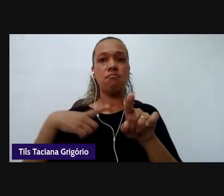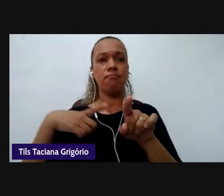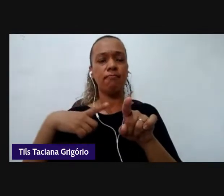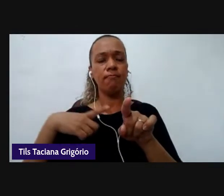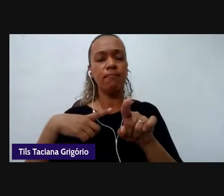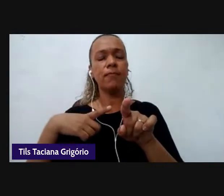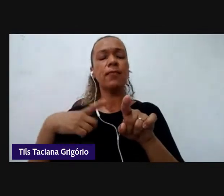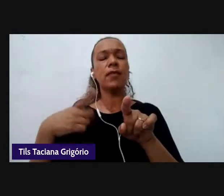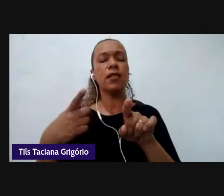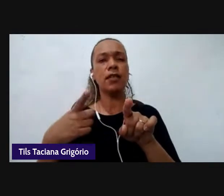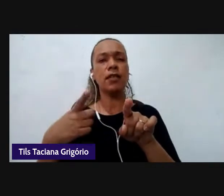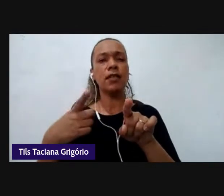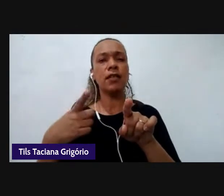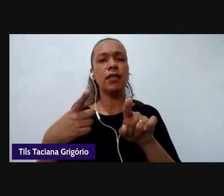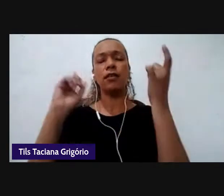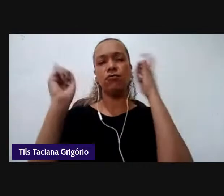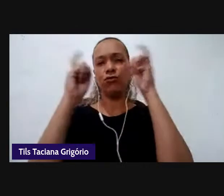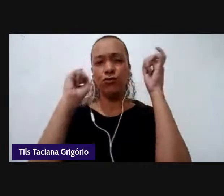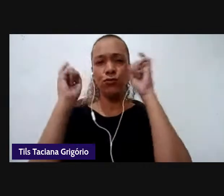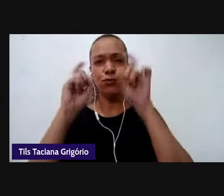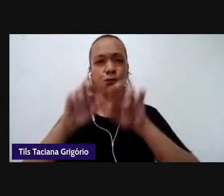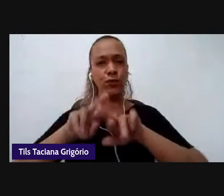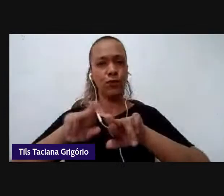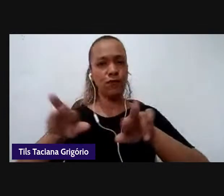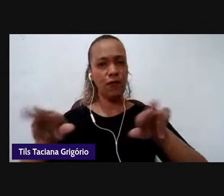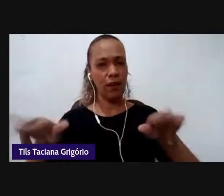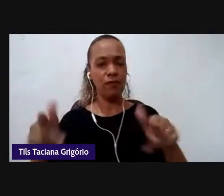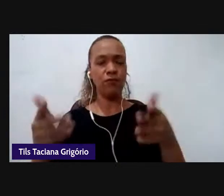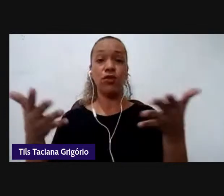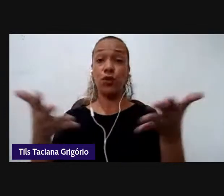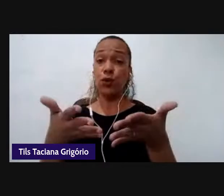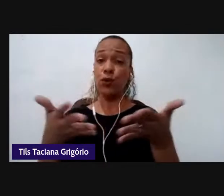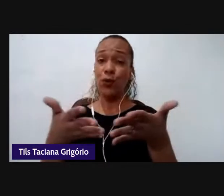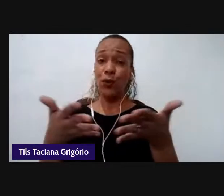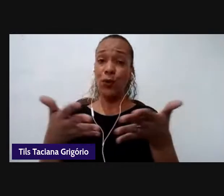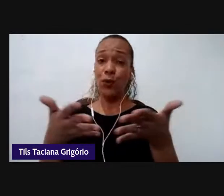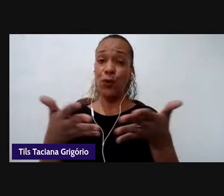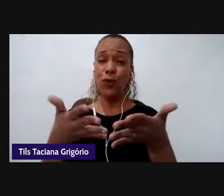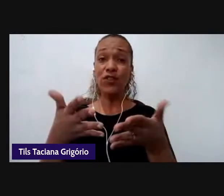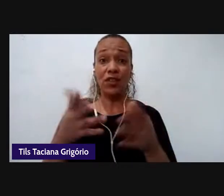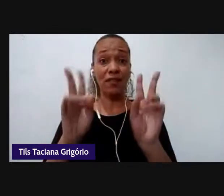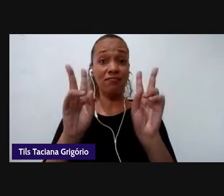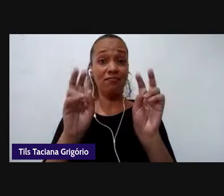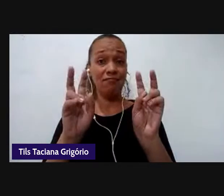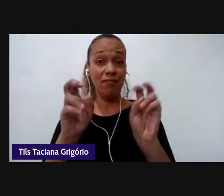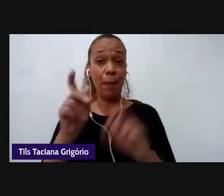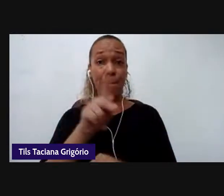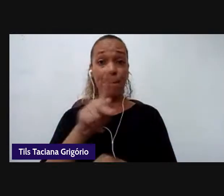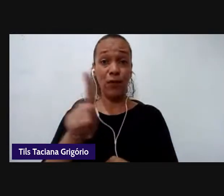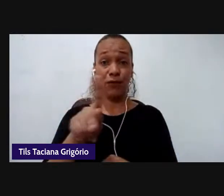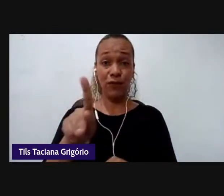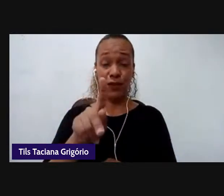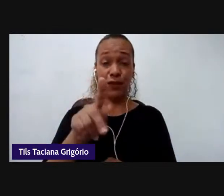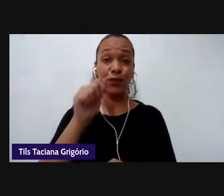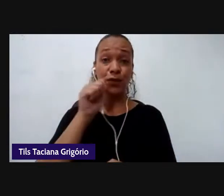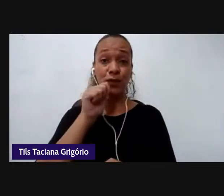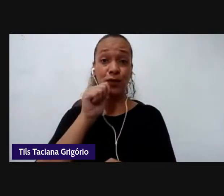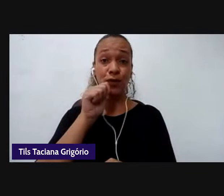essas discussões, e uma delas hoje, finalizando, vamos trazer a professora Cirlei Baima